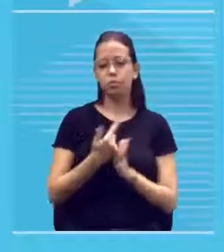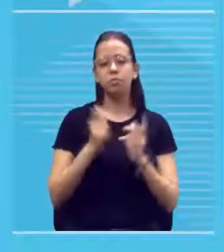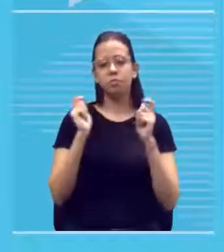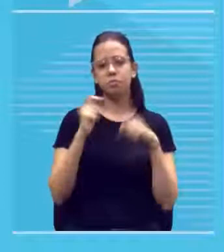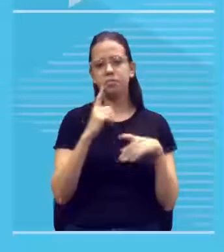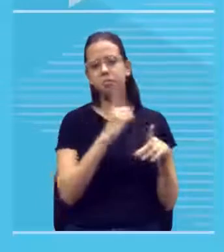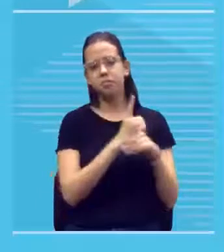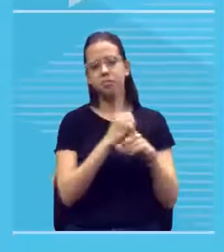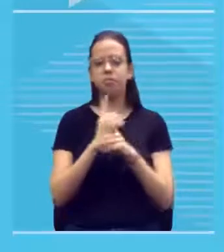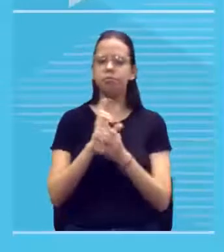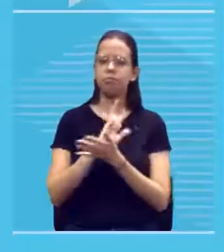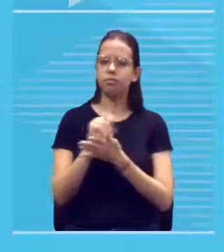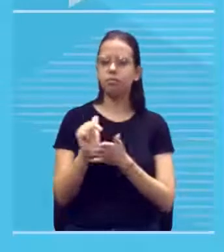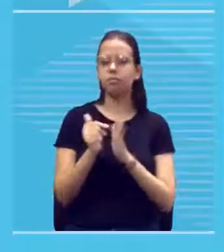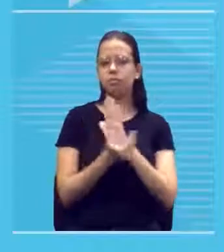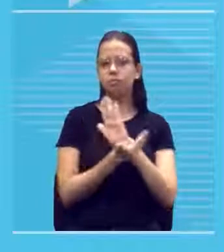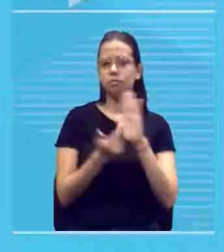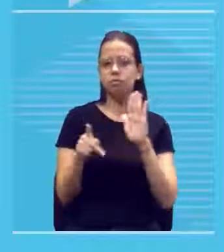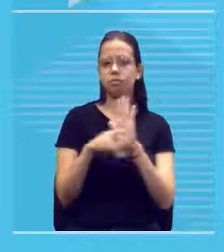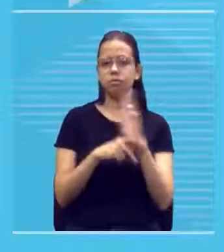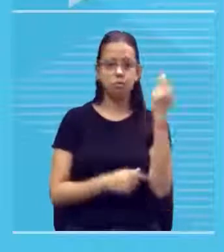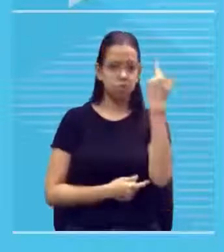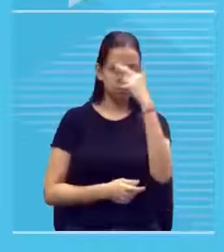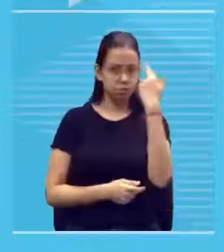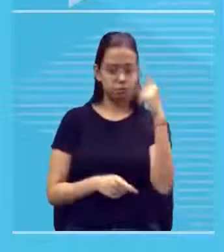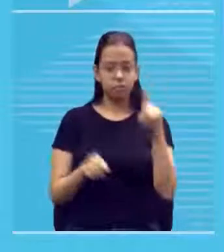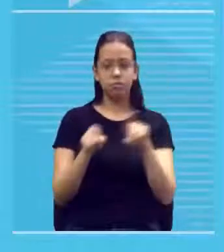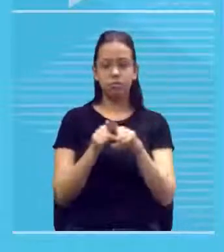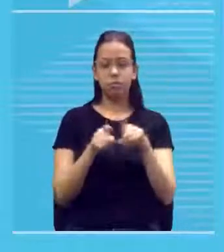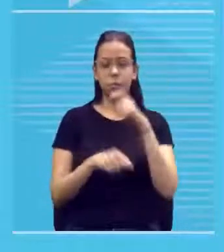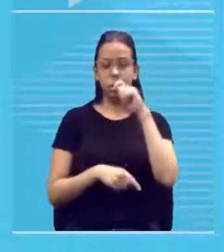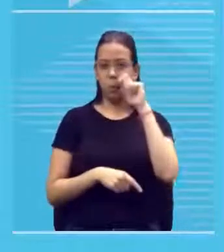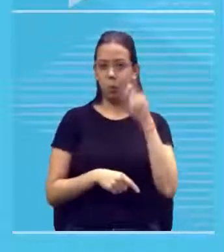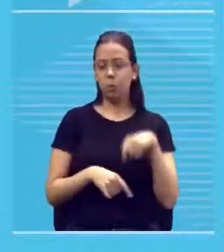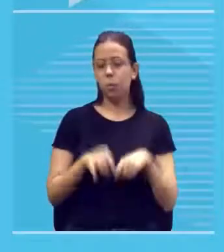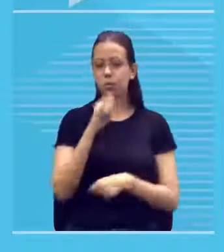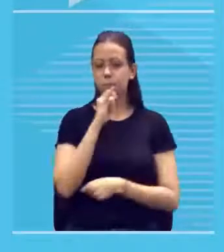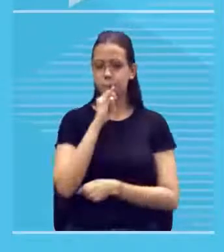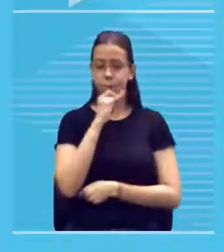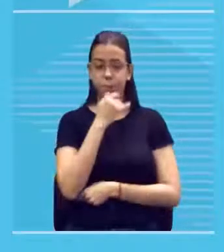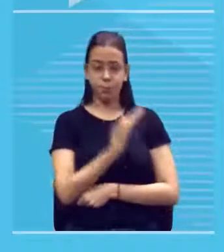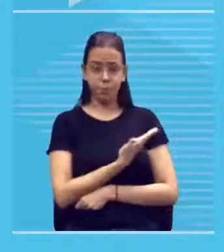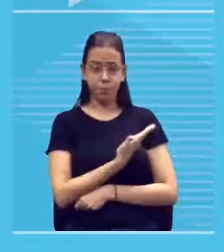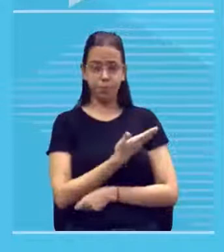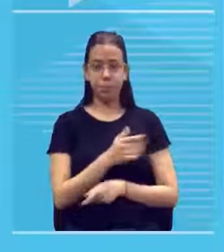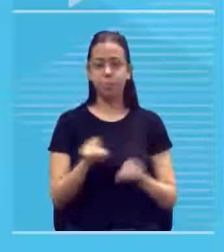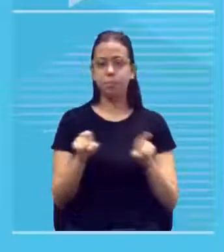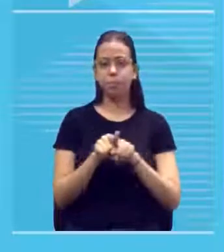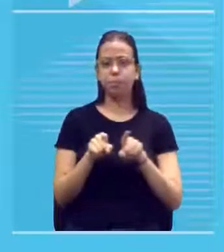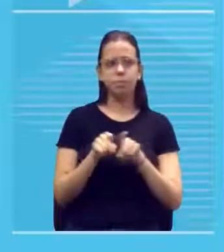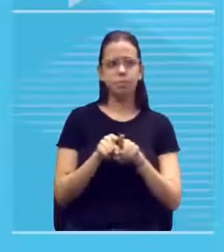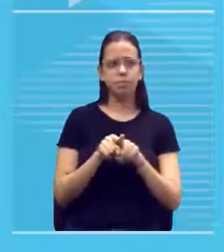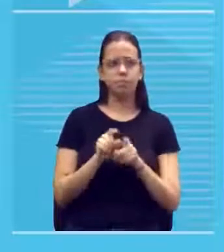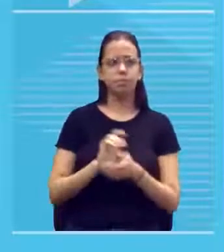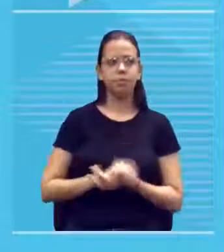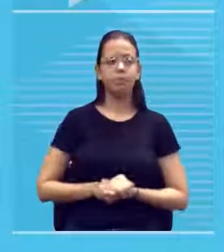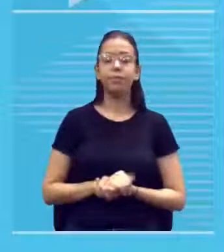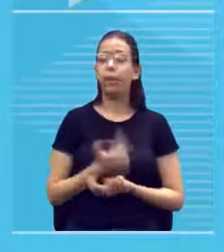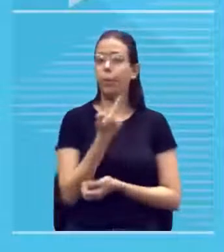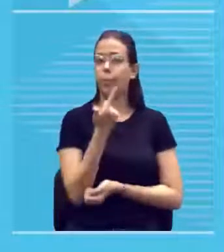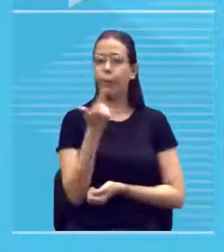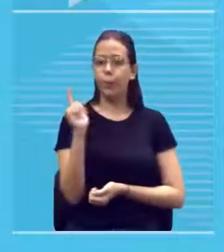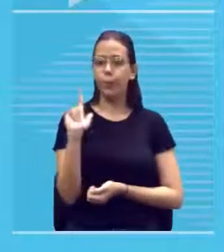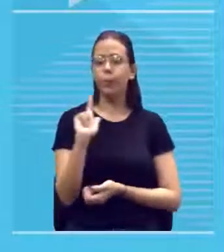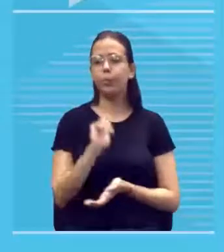russo e ucraniano envolvido com isso daí Vassily Kandinsky é um deles o Kazimir Malevich